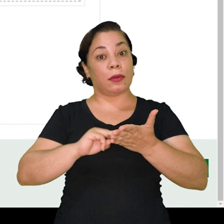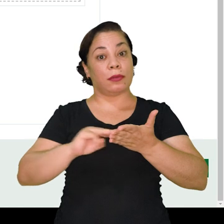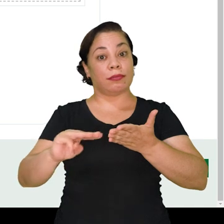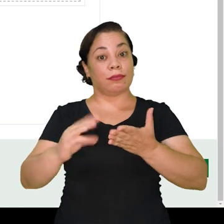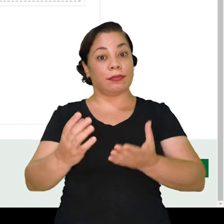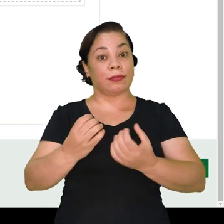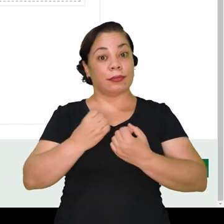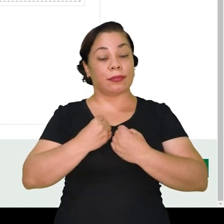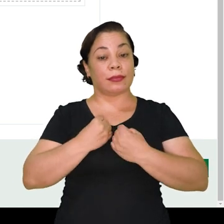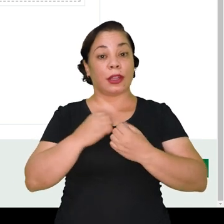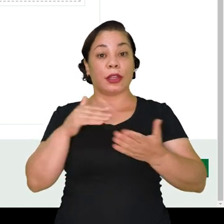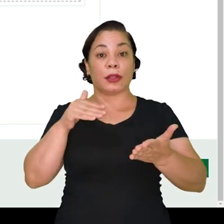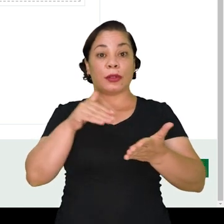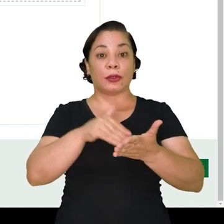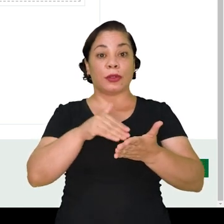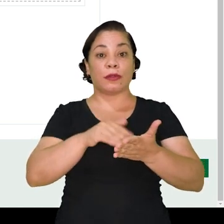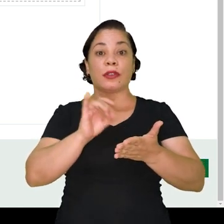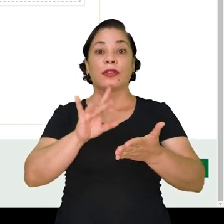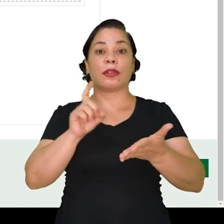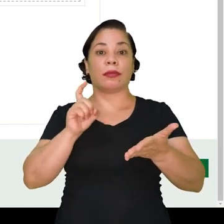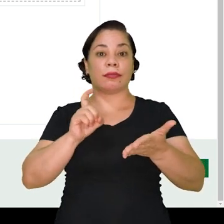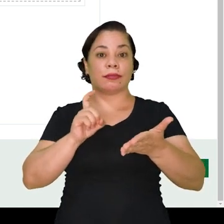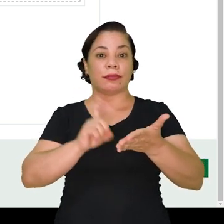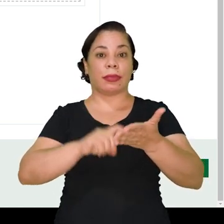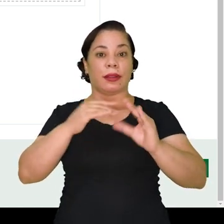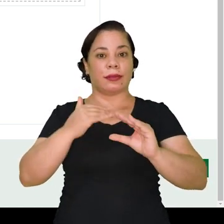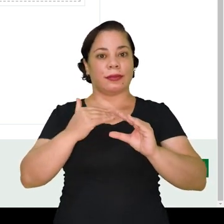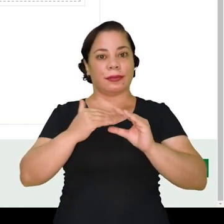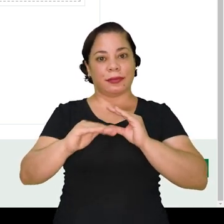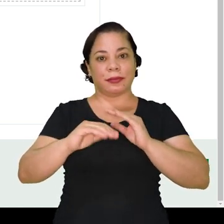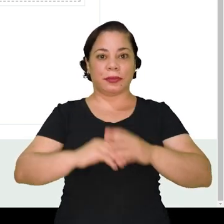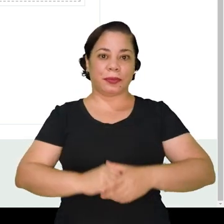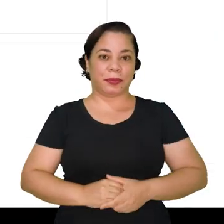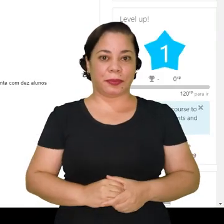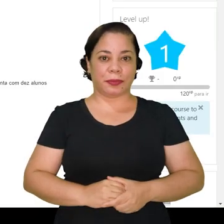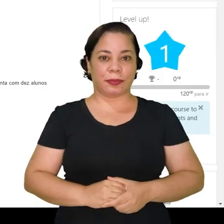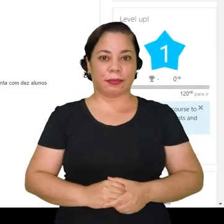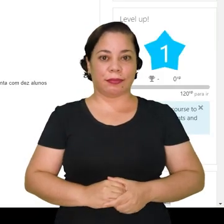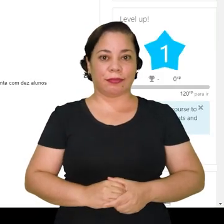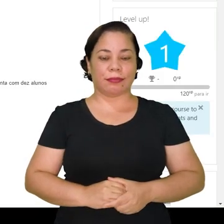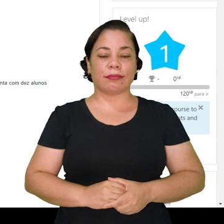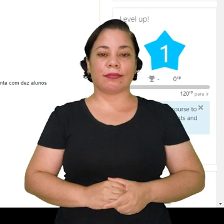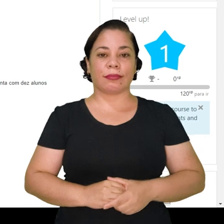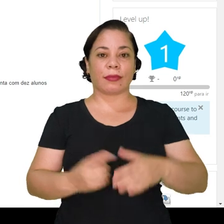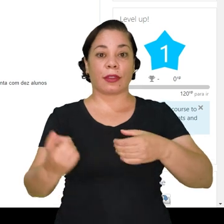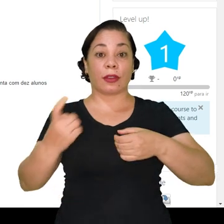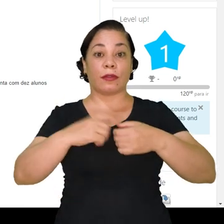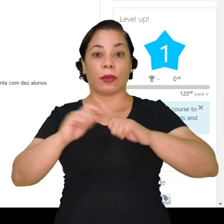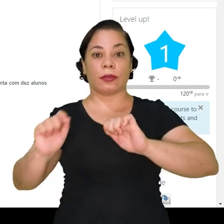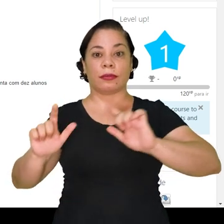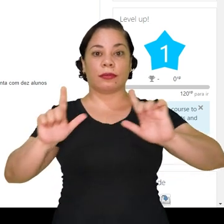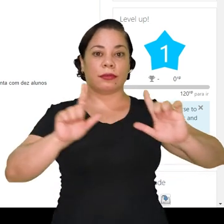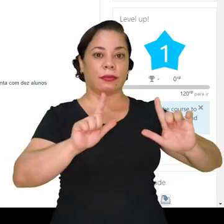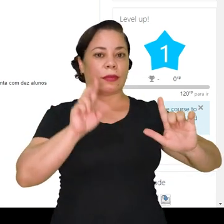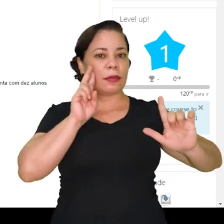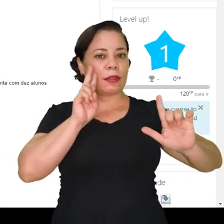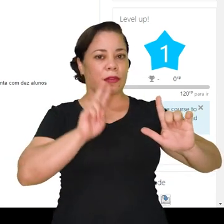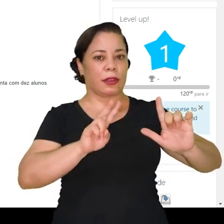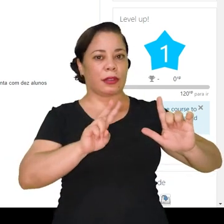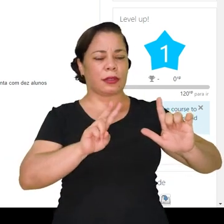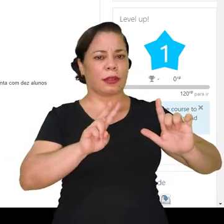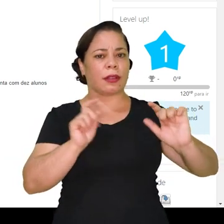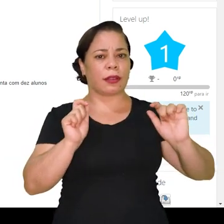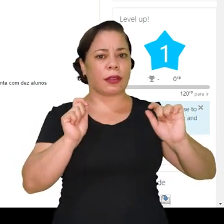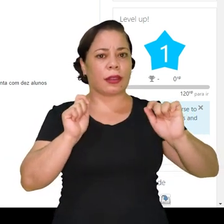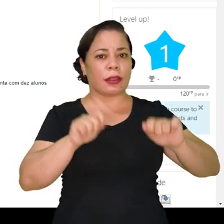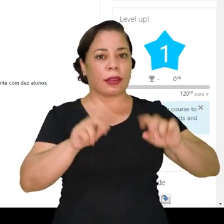mensagem, e no final, é só clicar em enviar. Retornando aqui no bloco, veja que